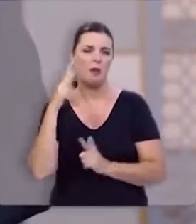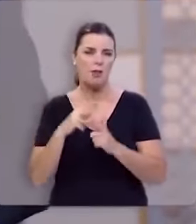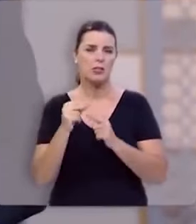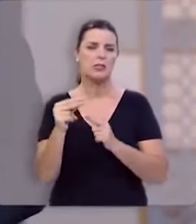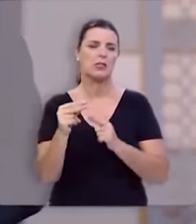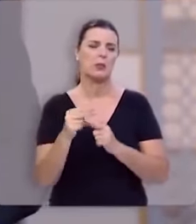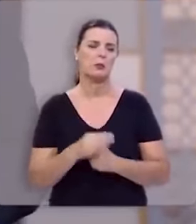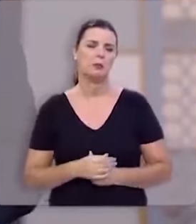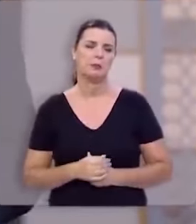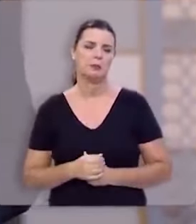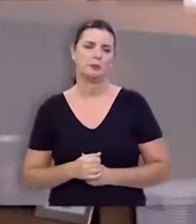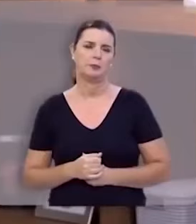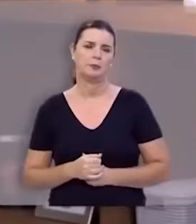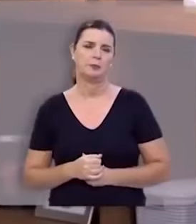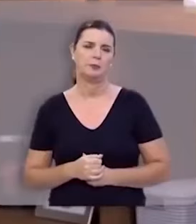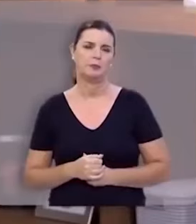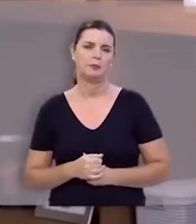vencer